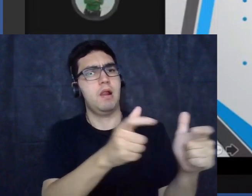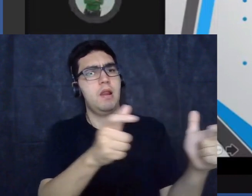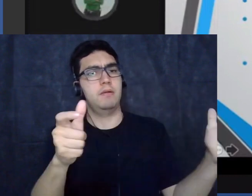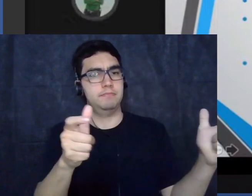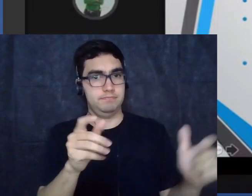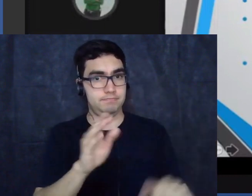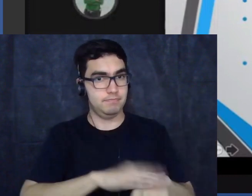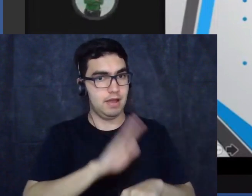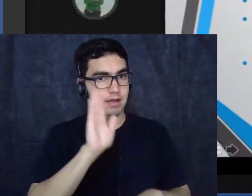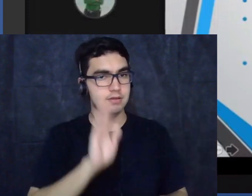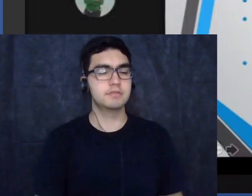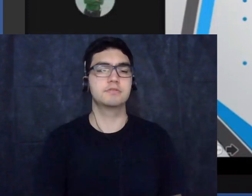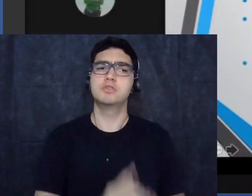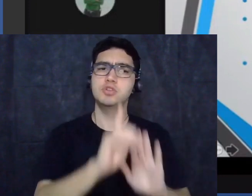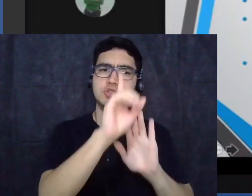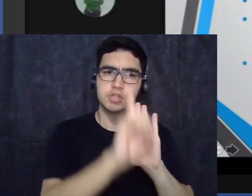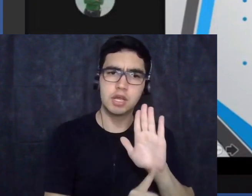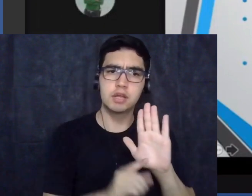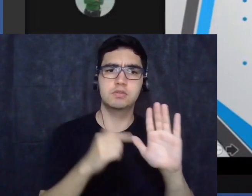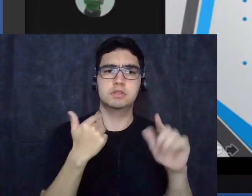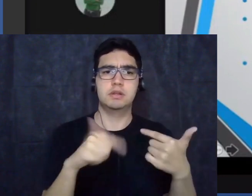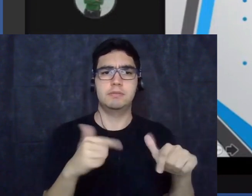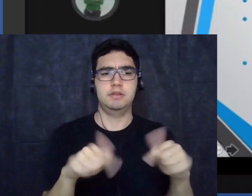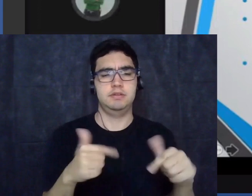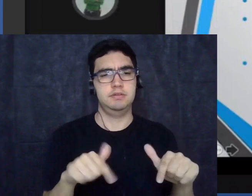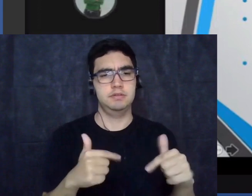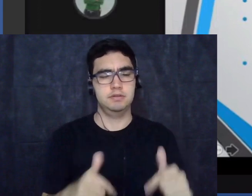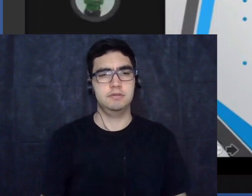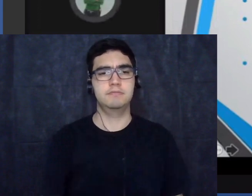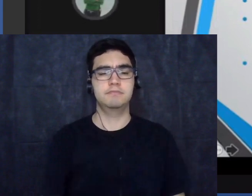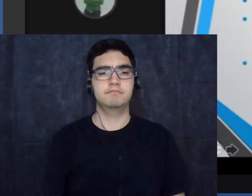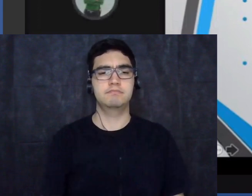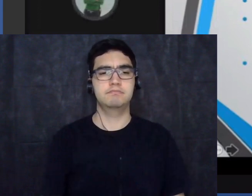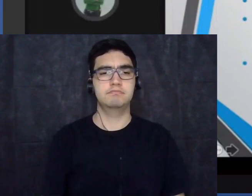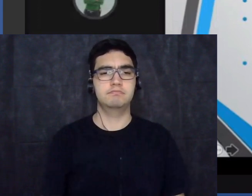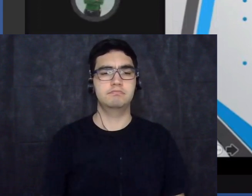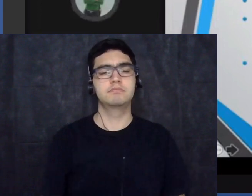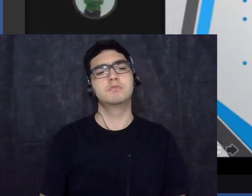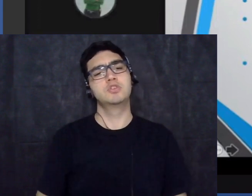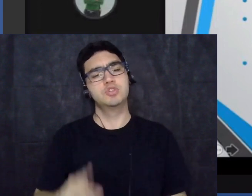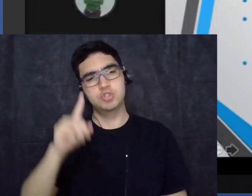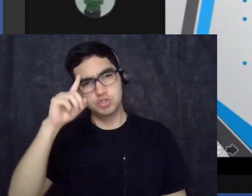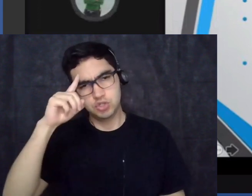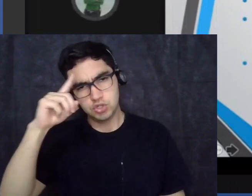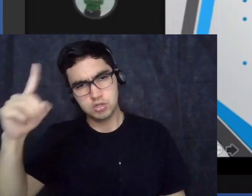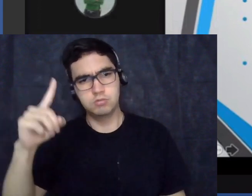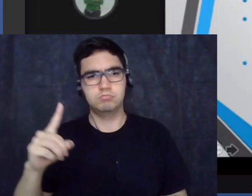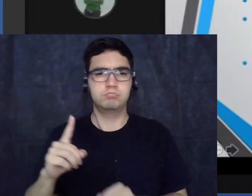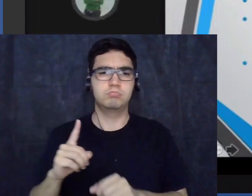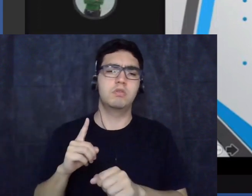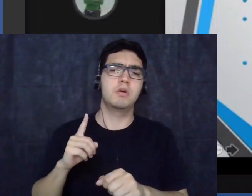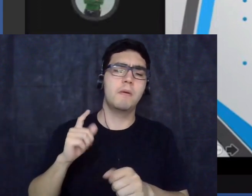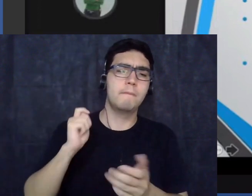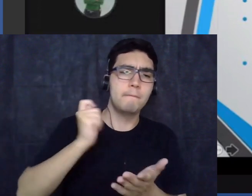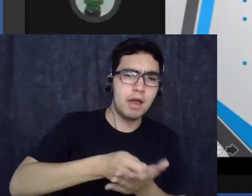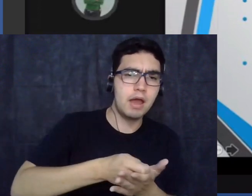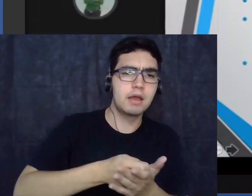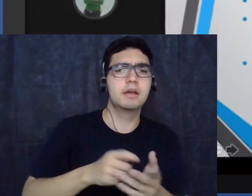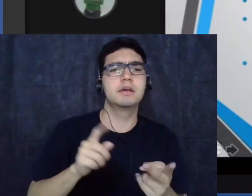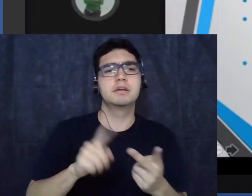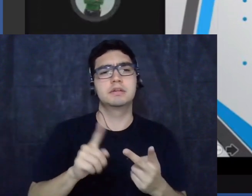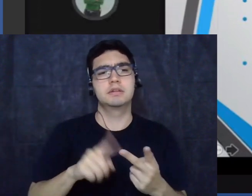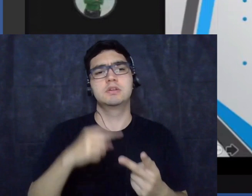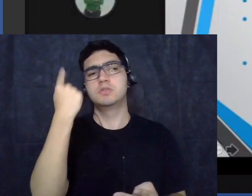Direitos trabalhistas, jornada diária, salário mínimo, previdência, aposentadoria,